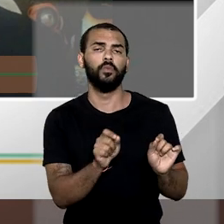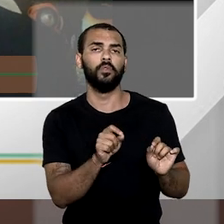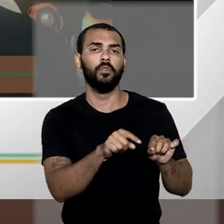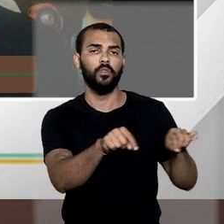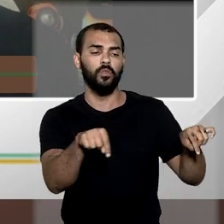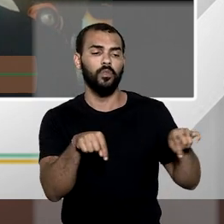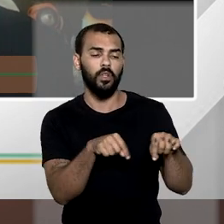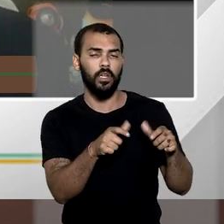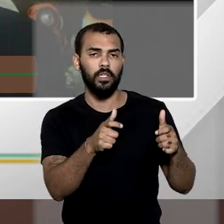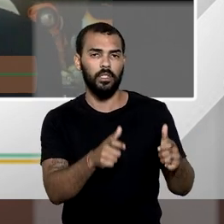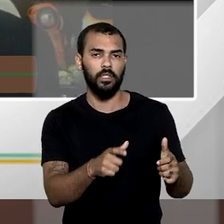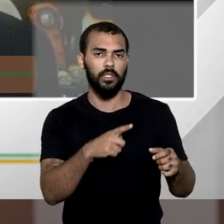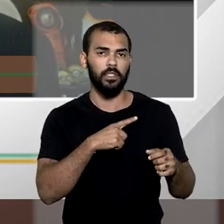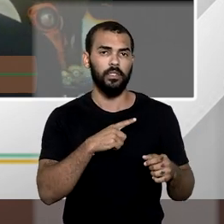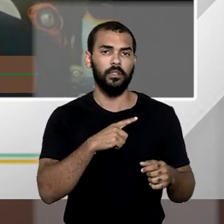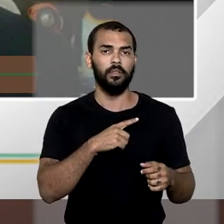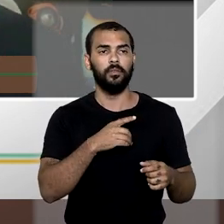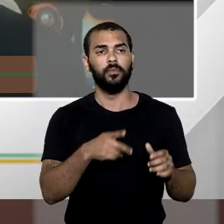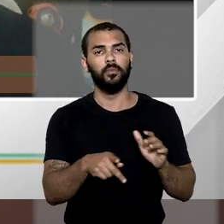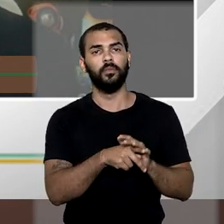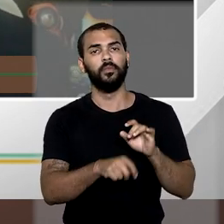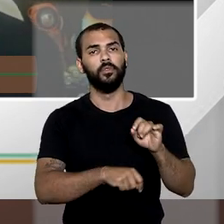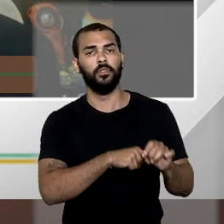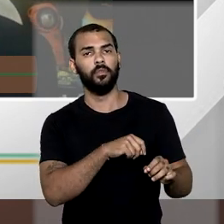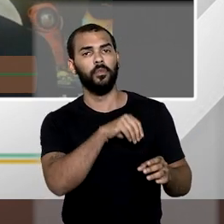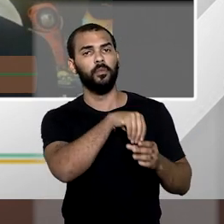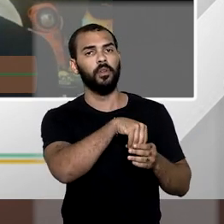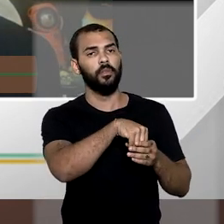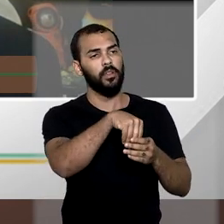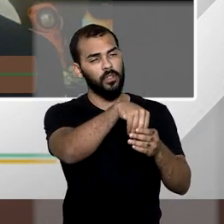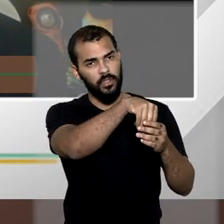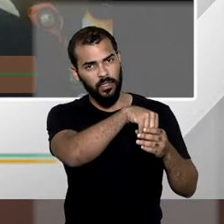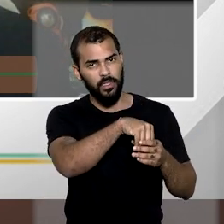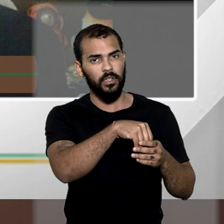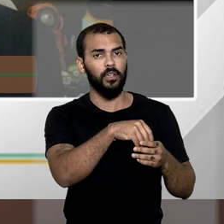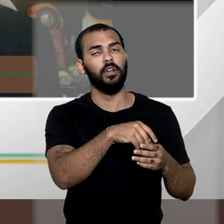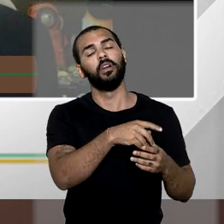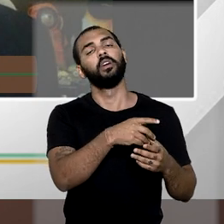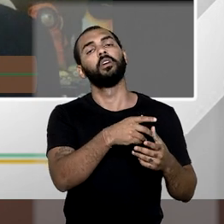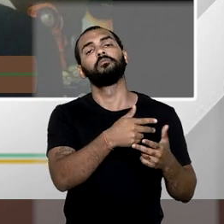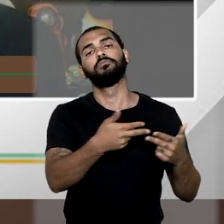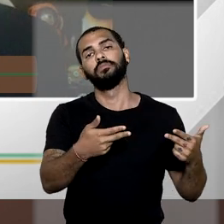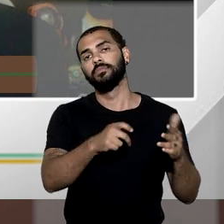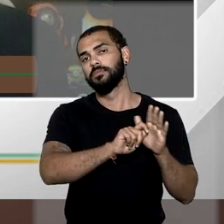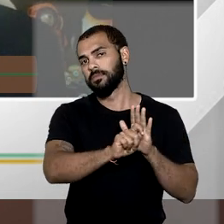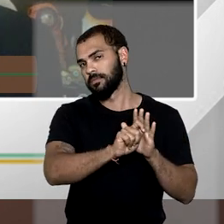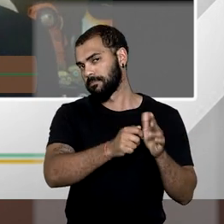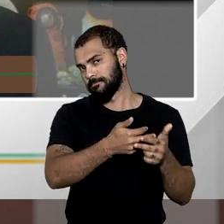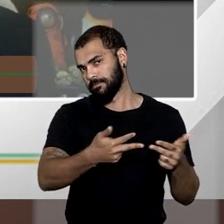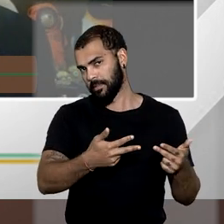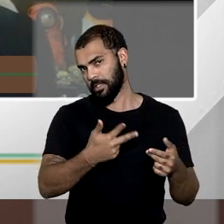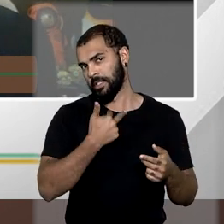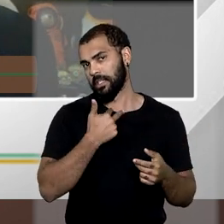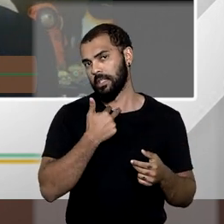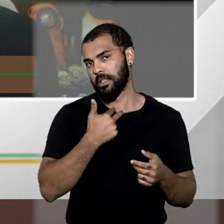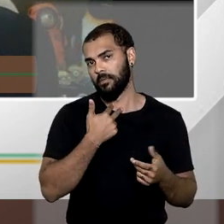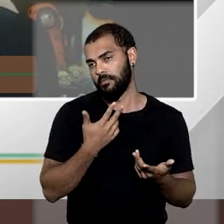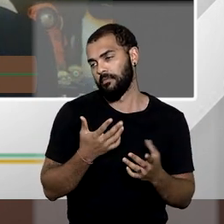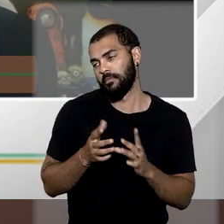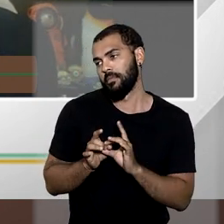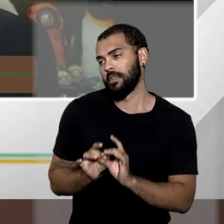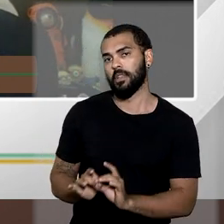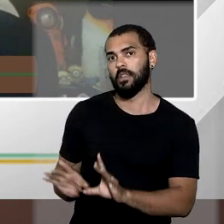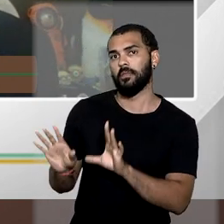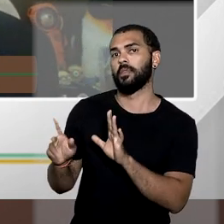usados para cultivo de plantas psicotrópicas e que não devam, por isso mesmo, ter o beneplácio da autoridade